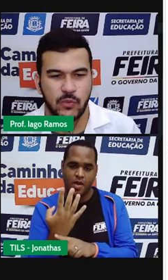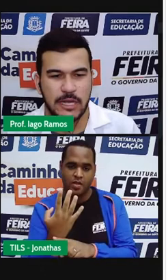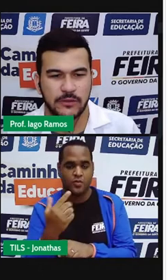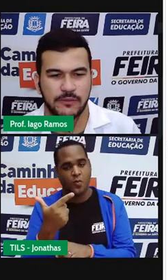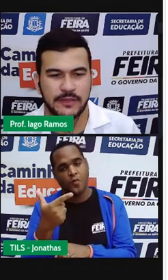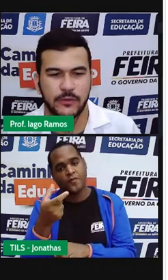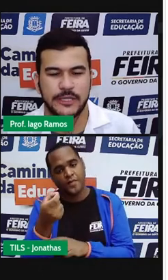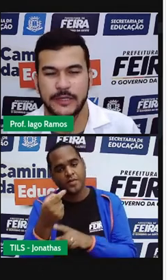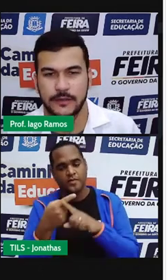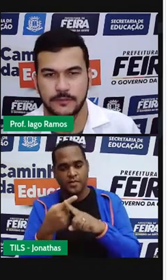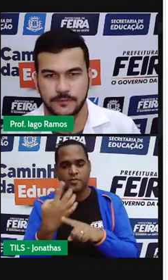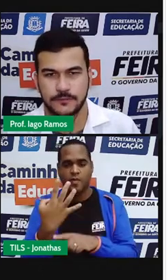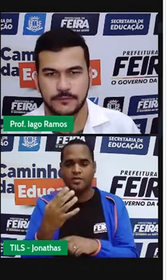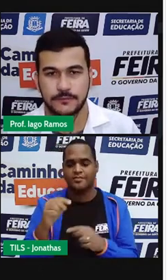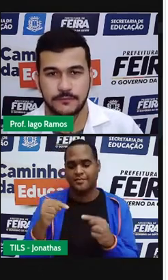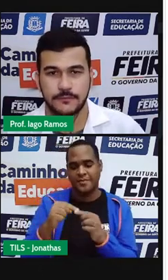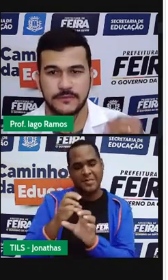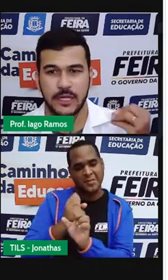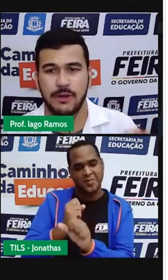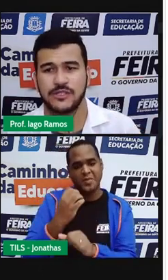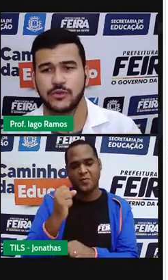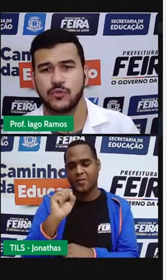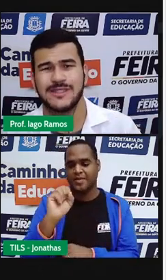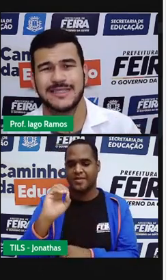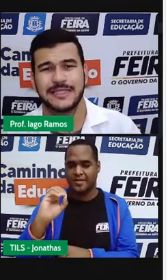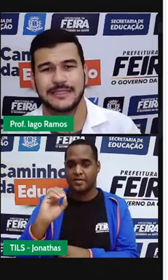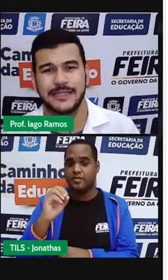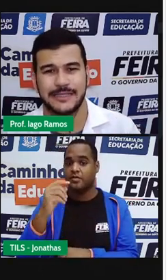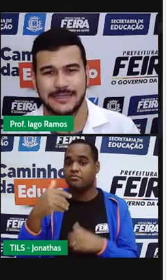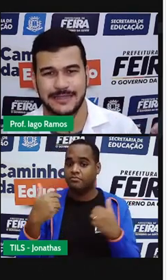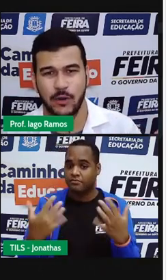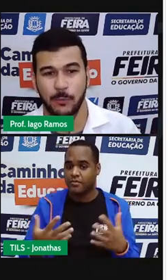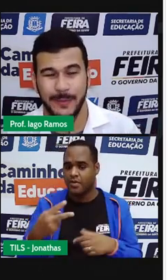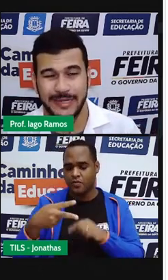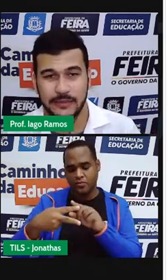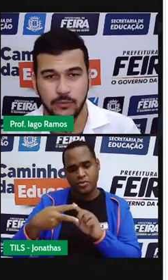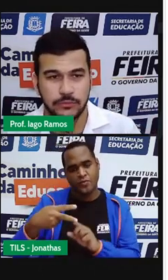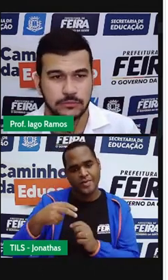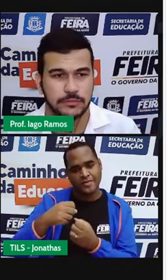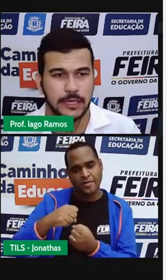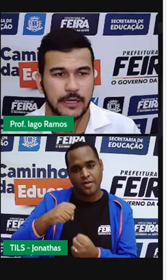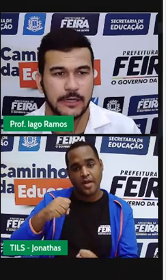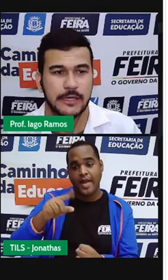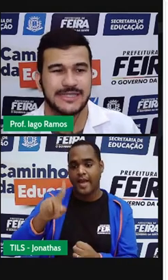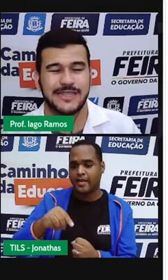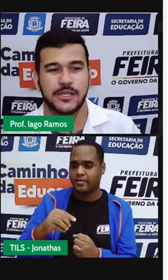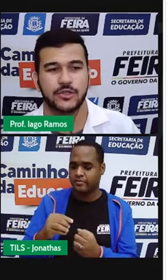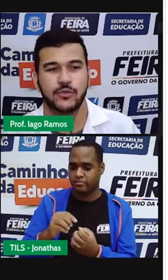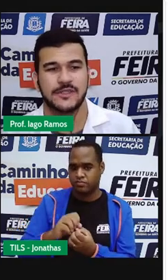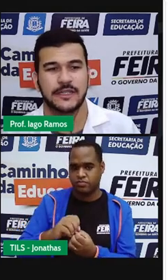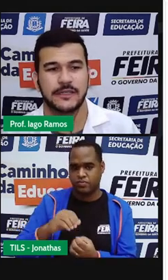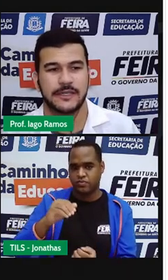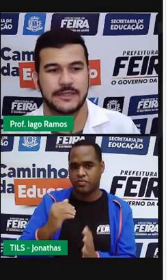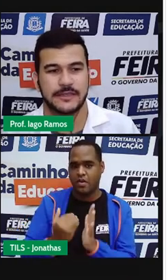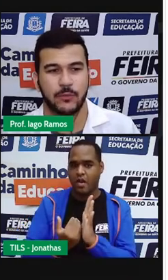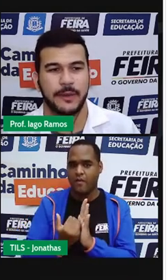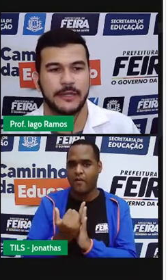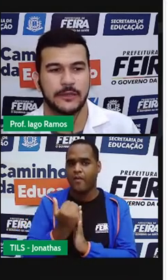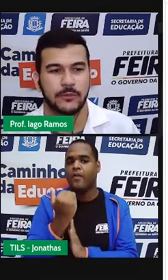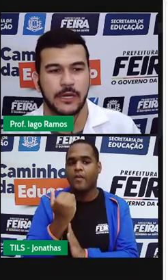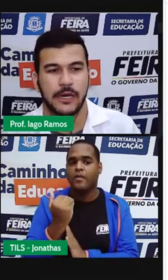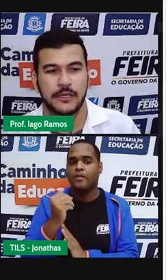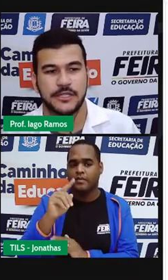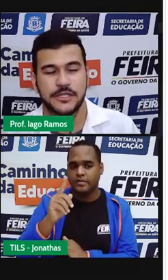vezes quatro vai dar 80. Então, as duas grandezas aumentam. Se as duas grandezas